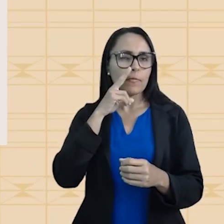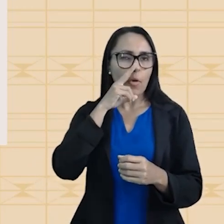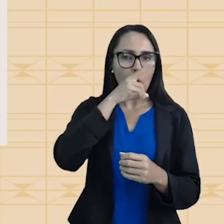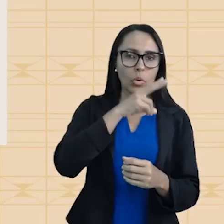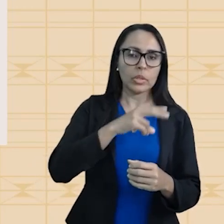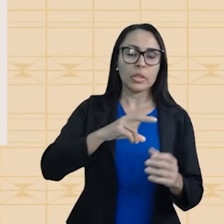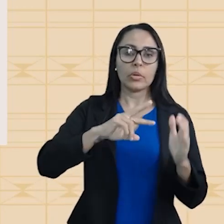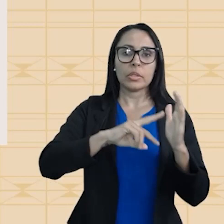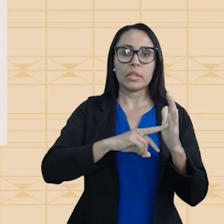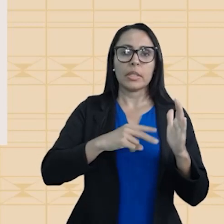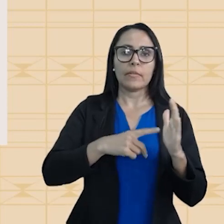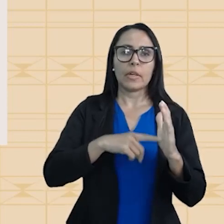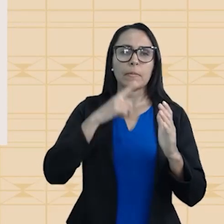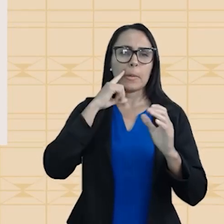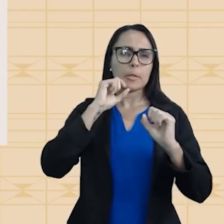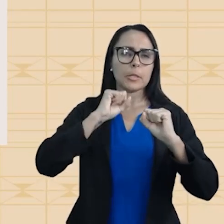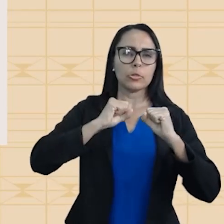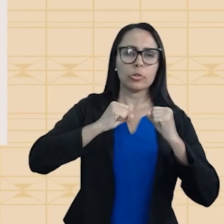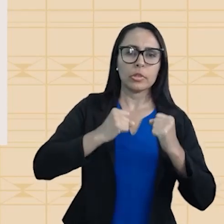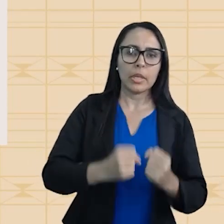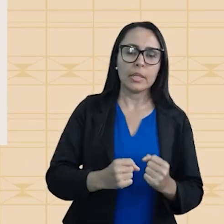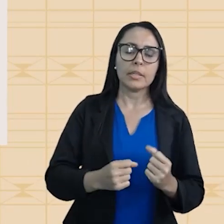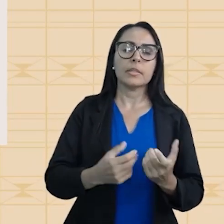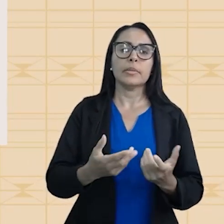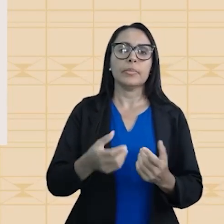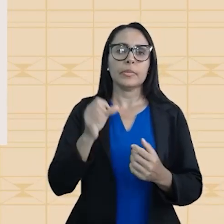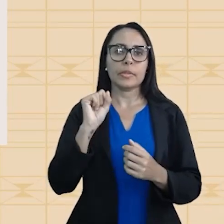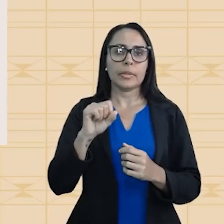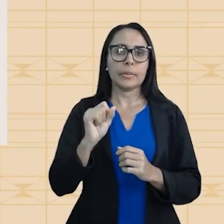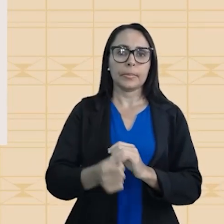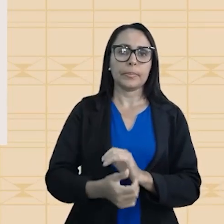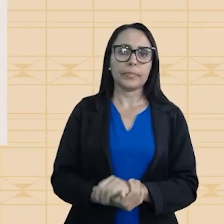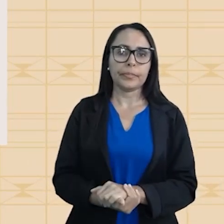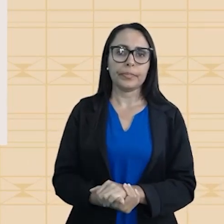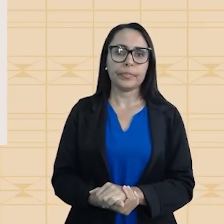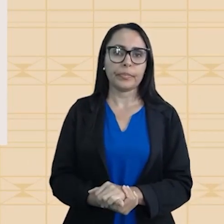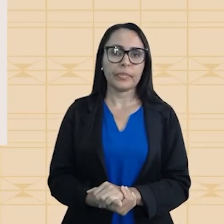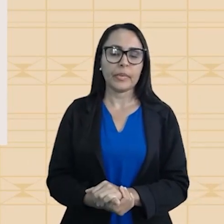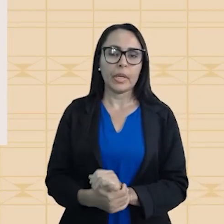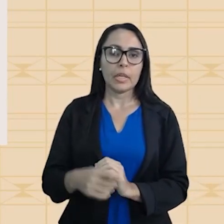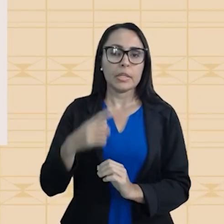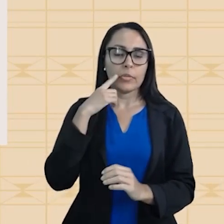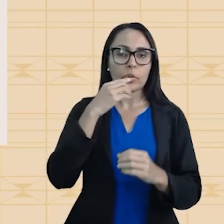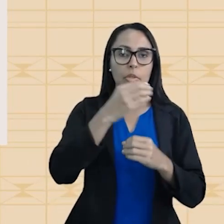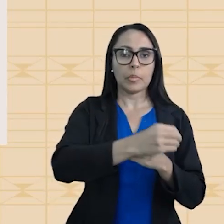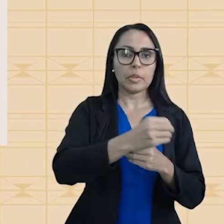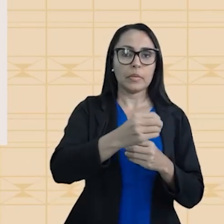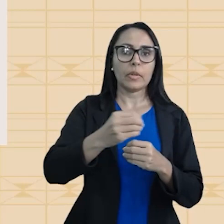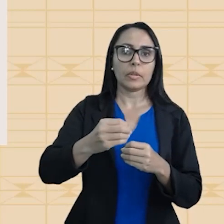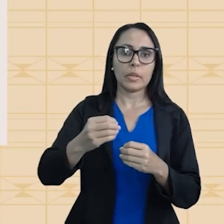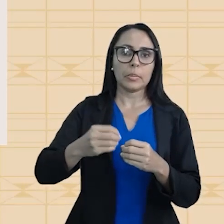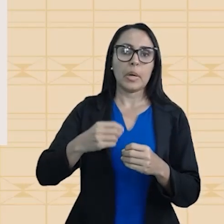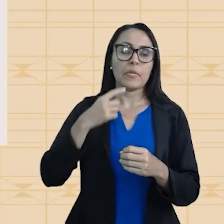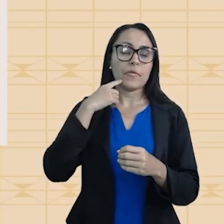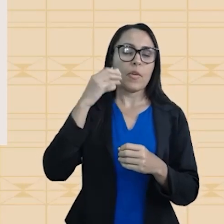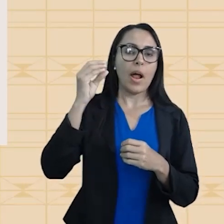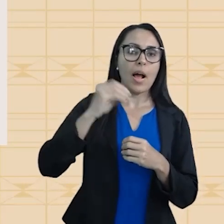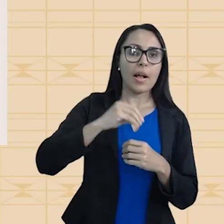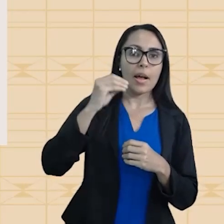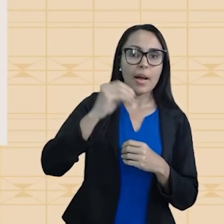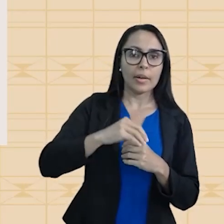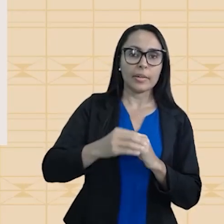significa dizer que ela é mais resistente, ela é mais intensa. Se uma força intermolecular, ela é mais fraca,